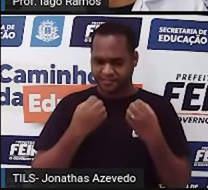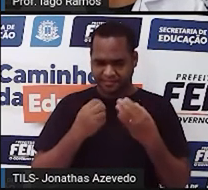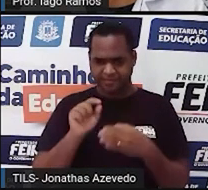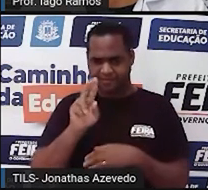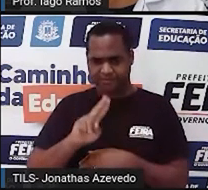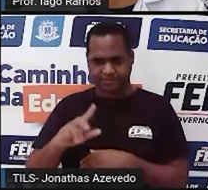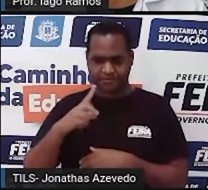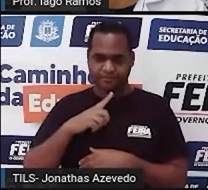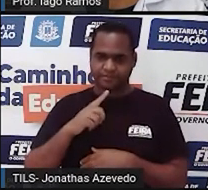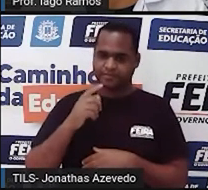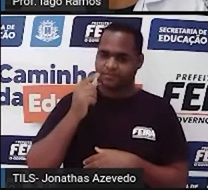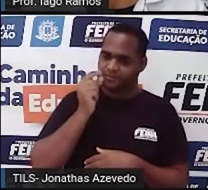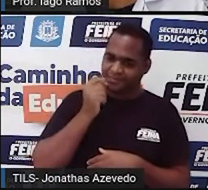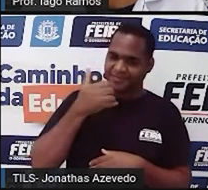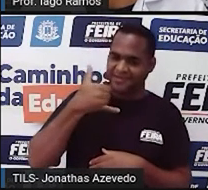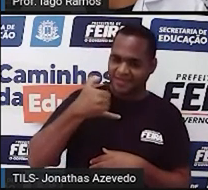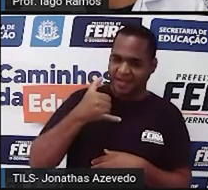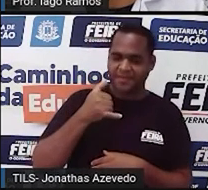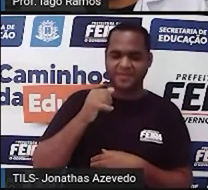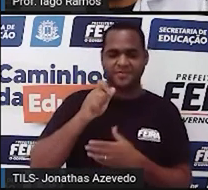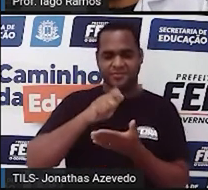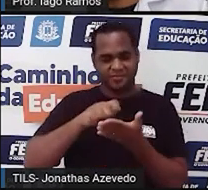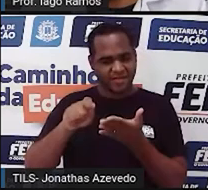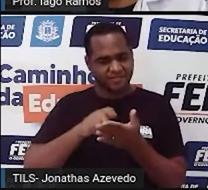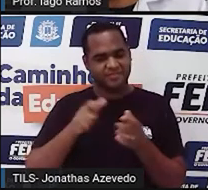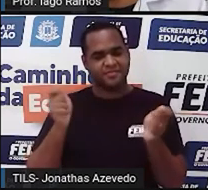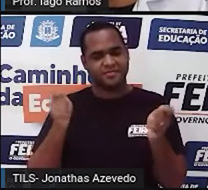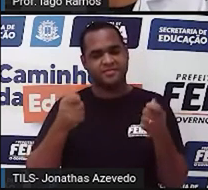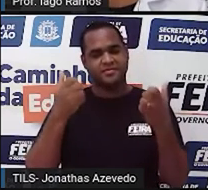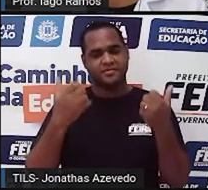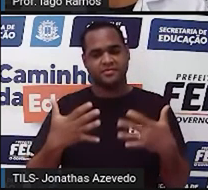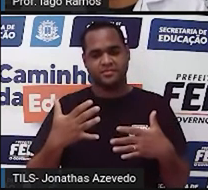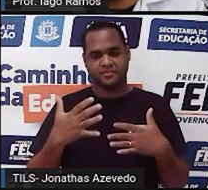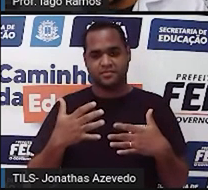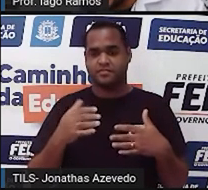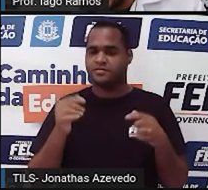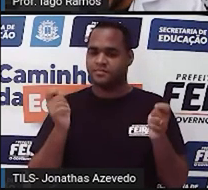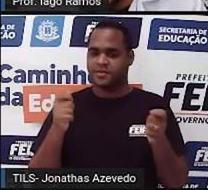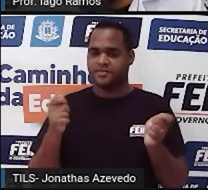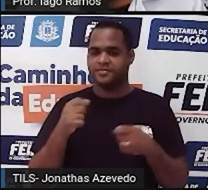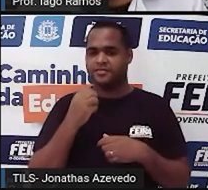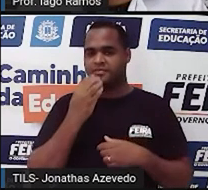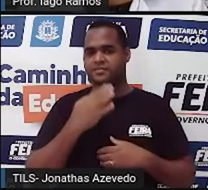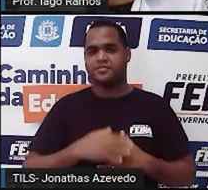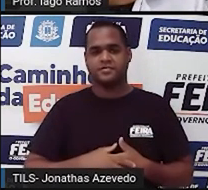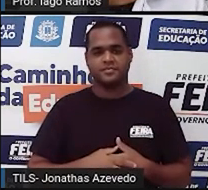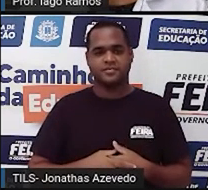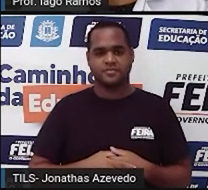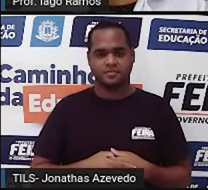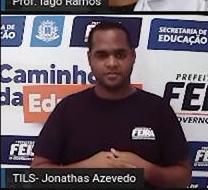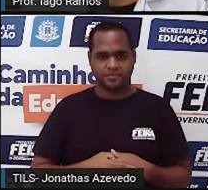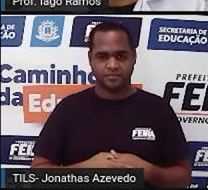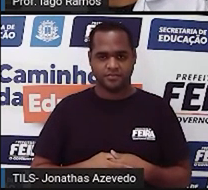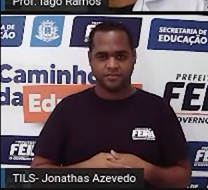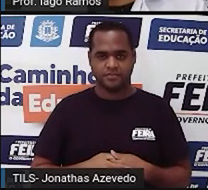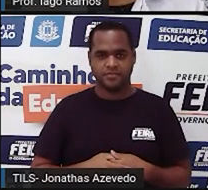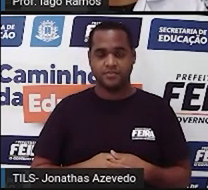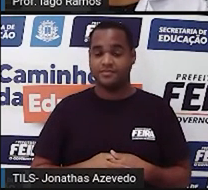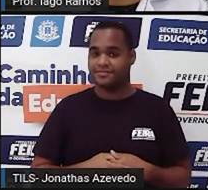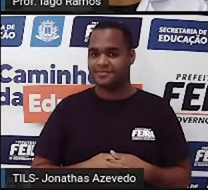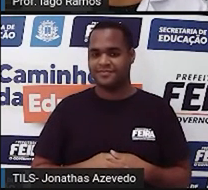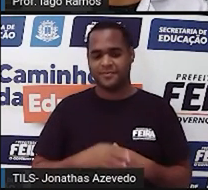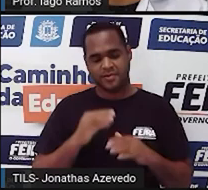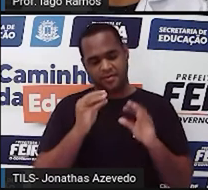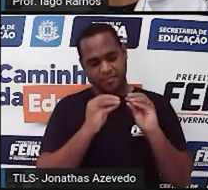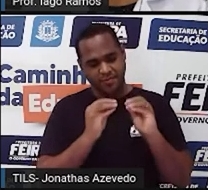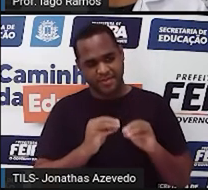caderno, o seu lápis, a sua borracha para que você possa fazer esse quadrado mágico aí. Bom, então vamos lá. Eu já